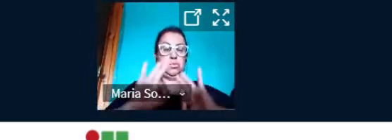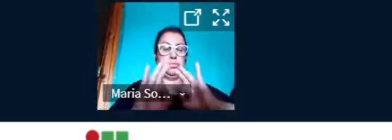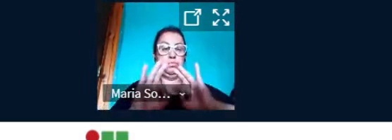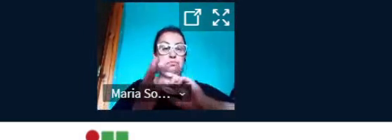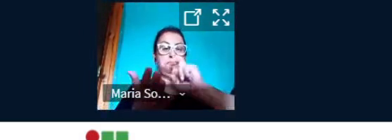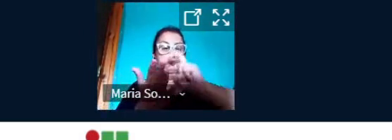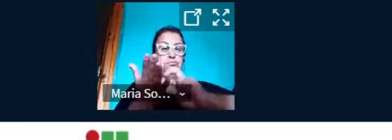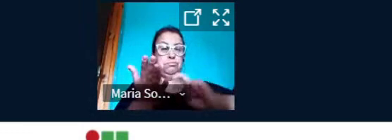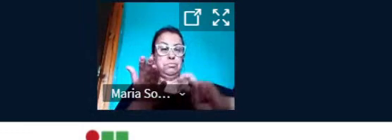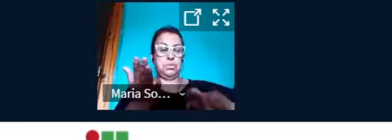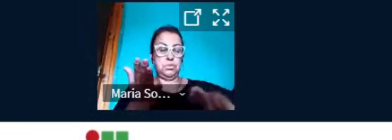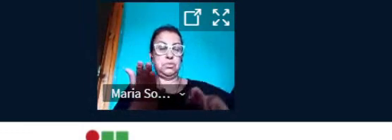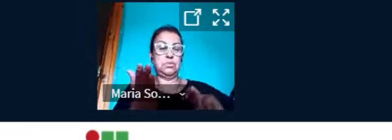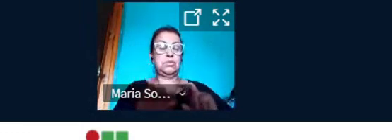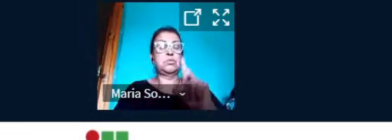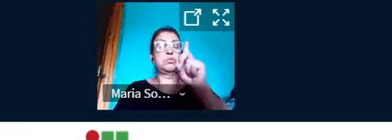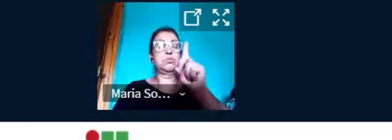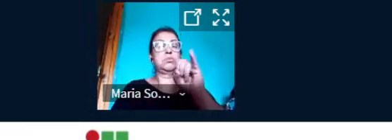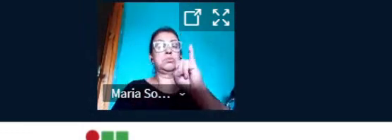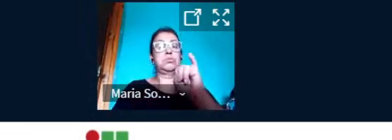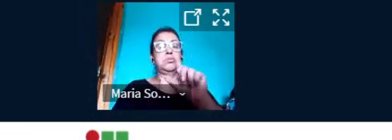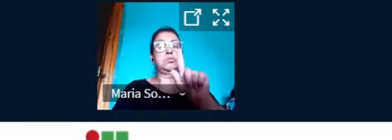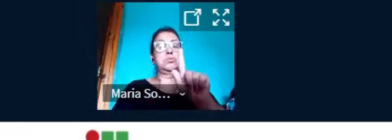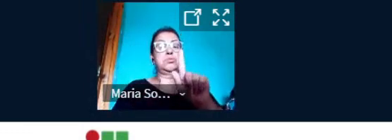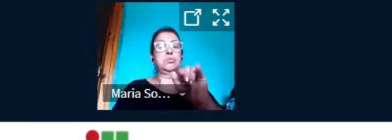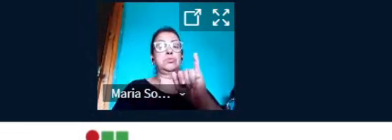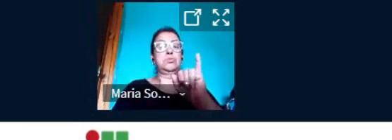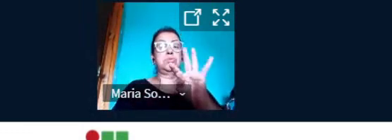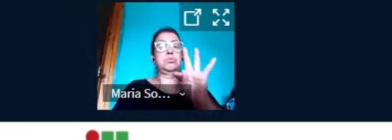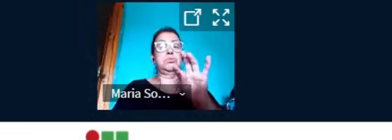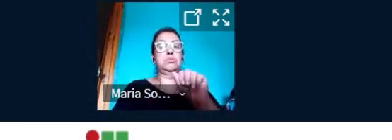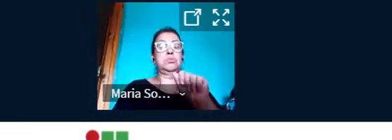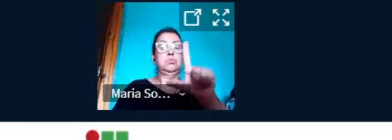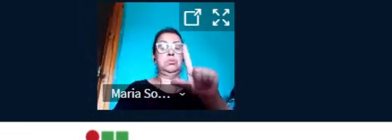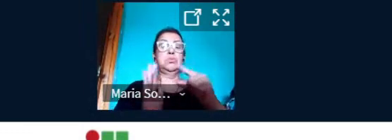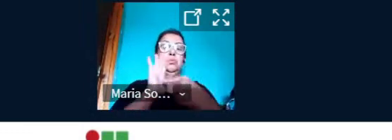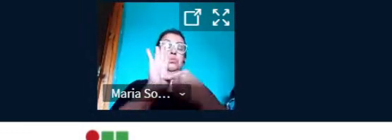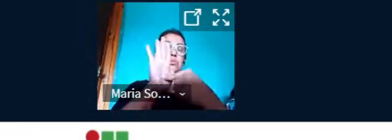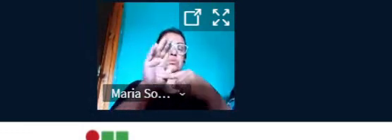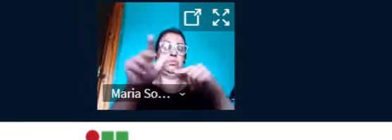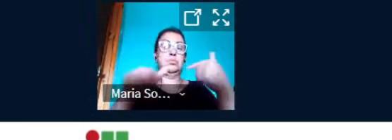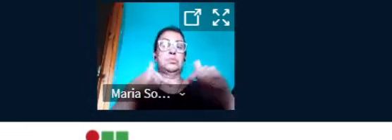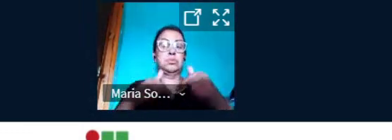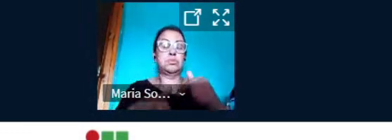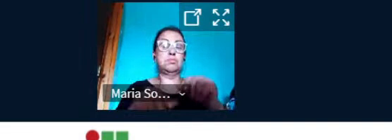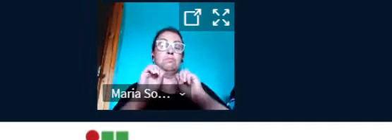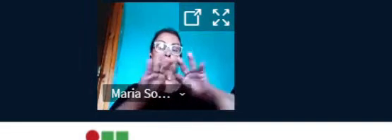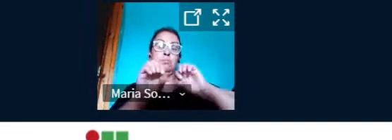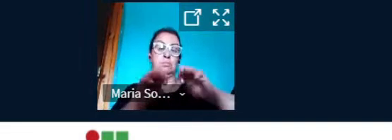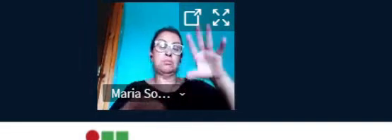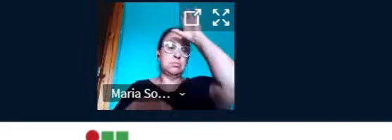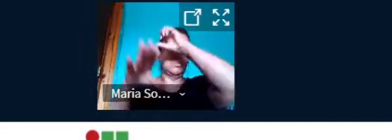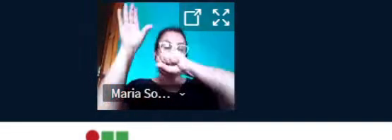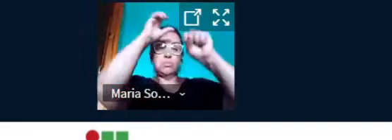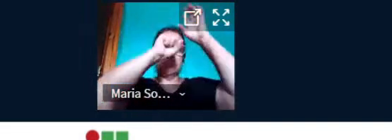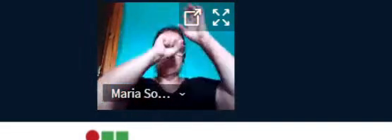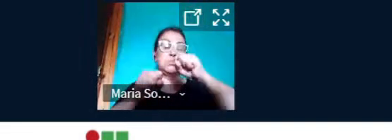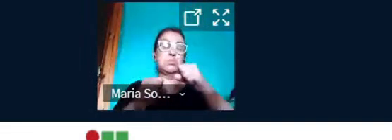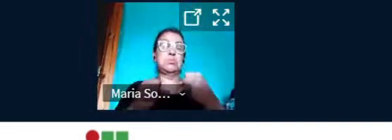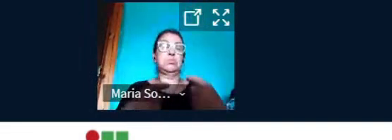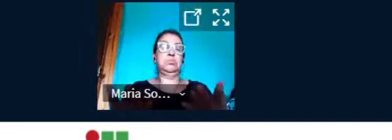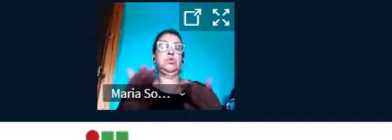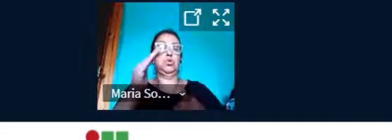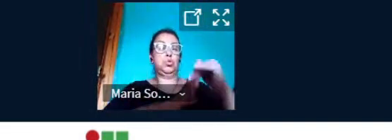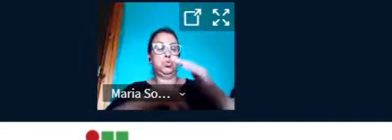sobre Ensino e Aprendizagem de Gráfica Digital Aplicado ao Ambiente Construído. Oi pessoal, eu me chamo Nathalie,